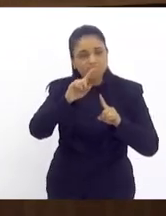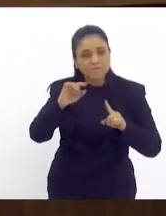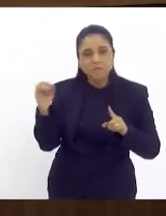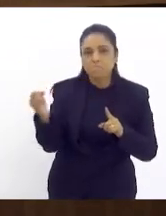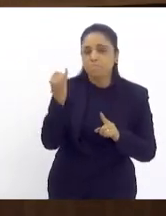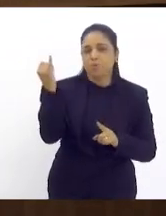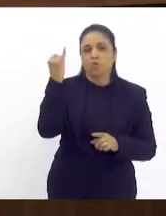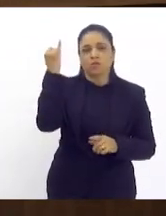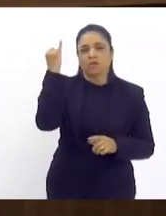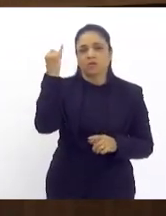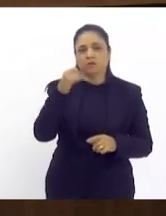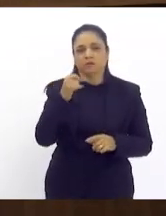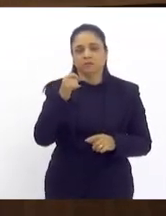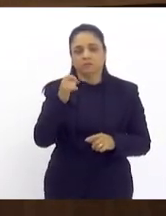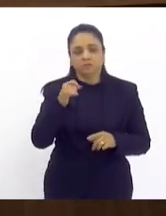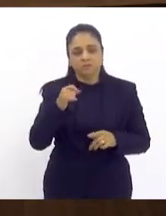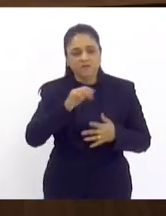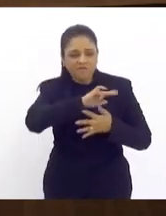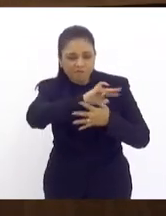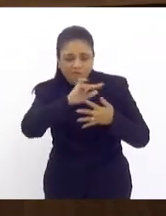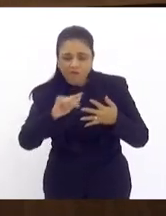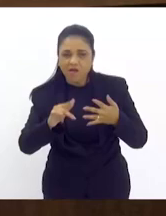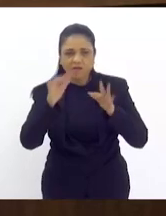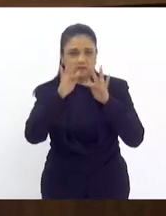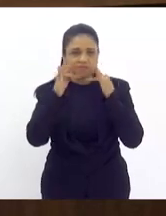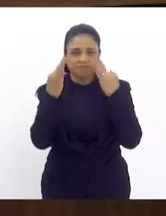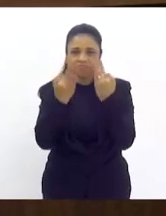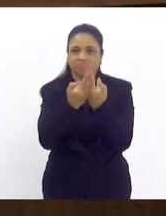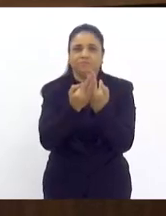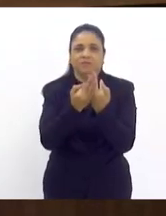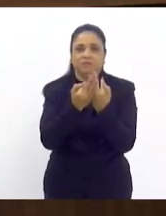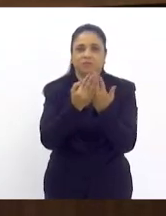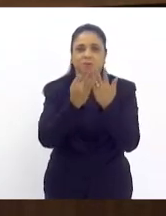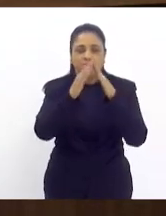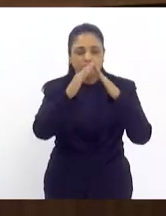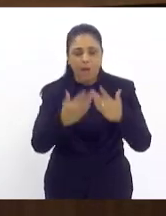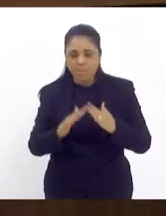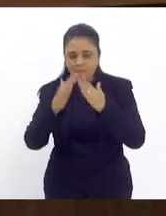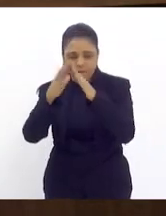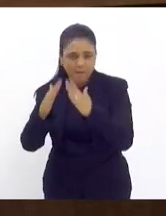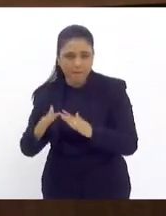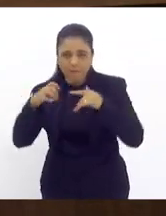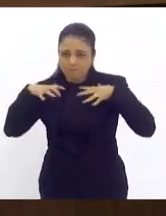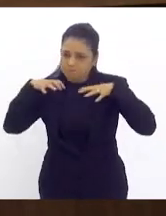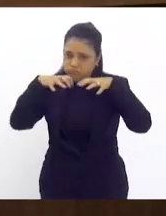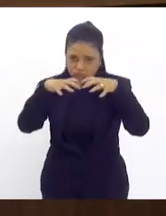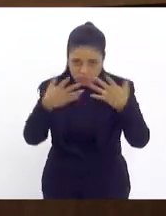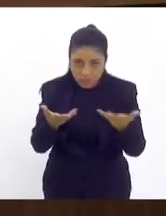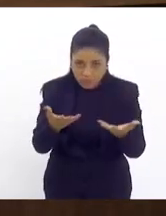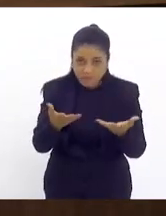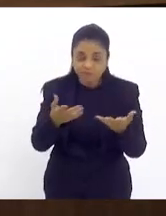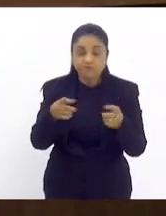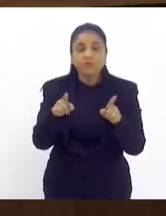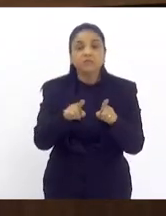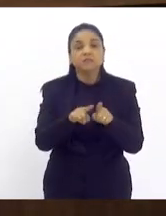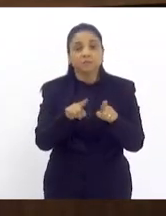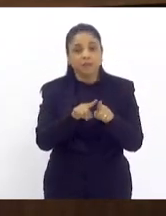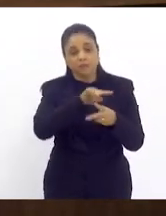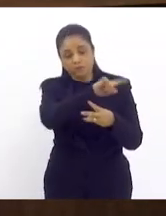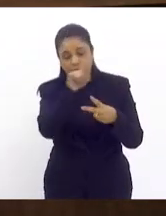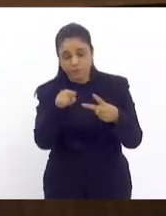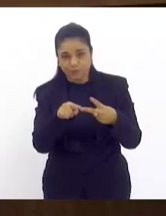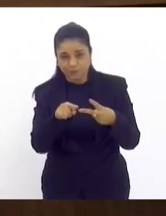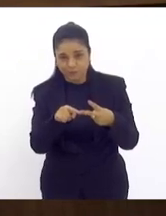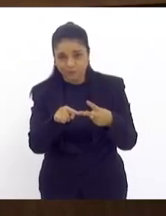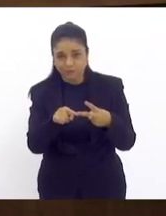eu diria para aquelas centenas de famílias que ficaram desabrigadas na tragédia mas faço alusão também que